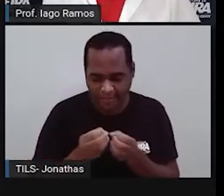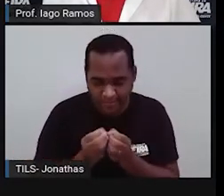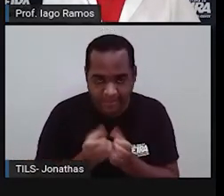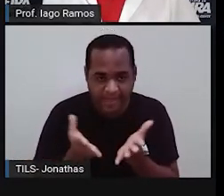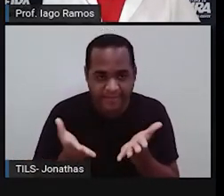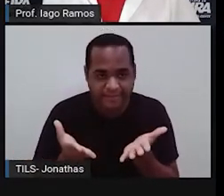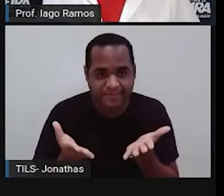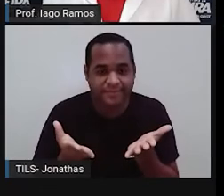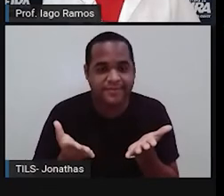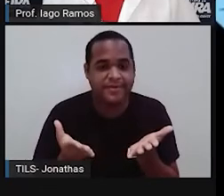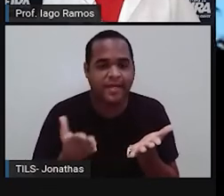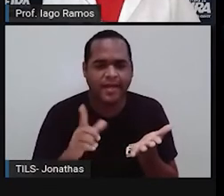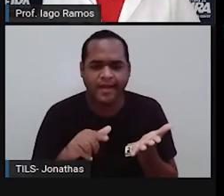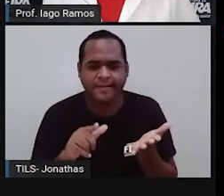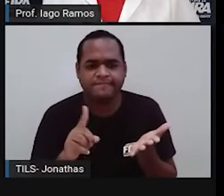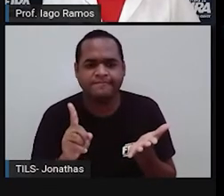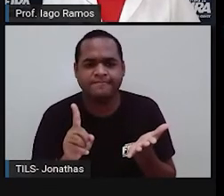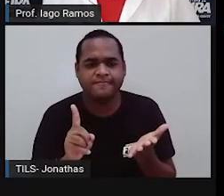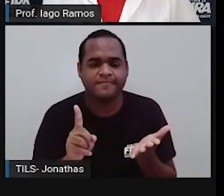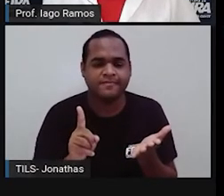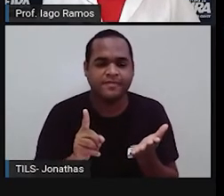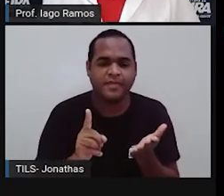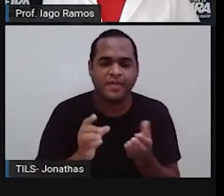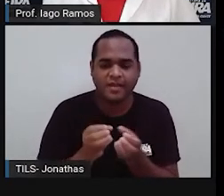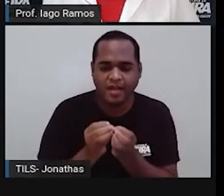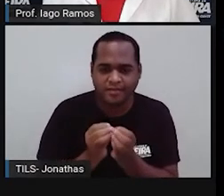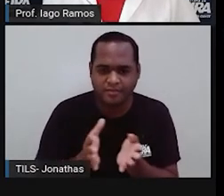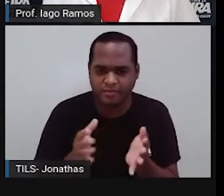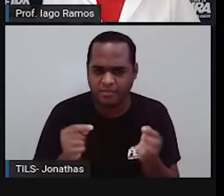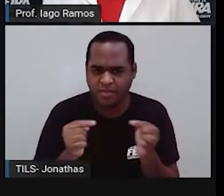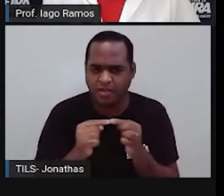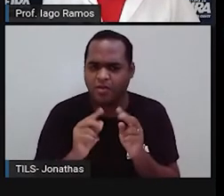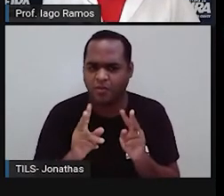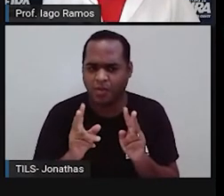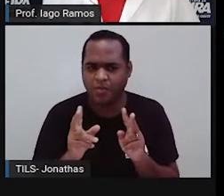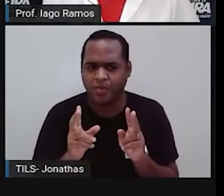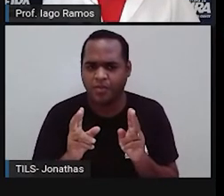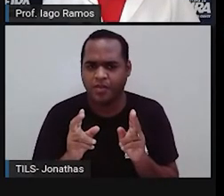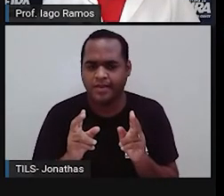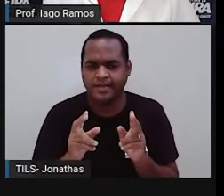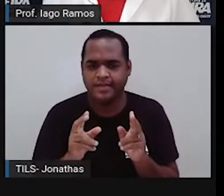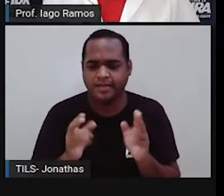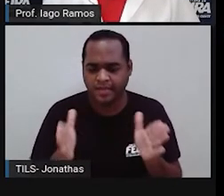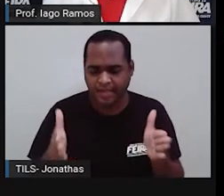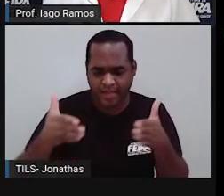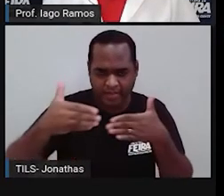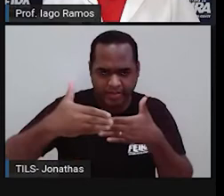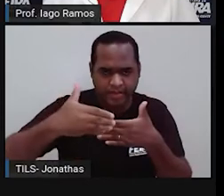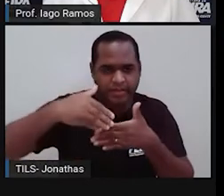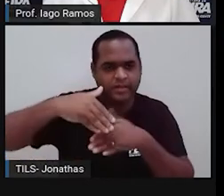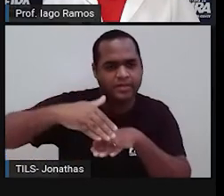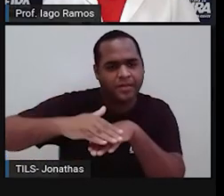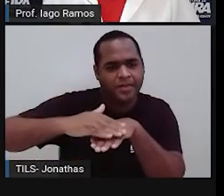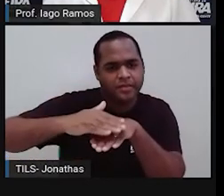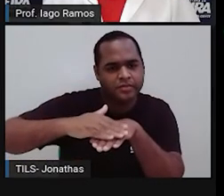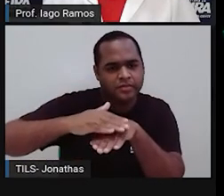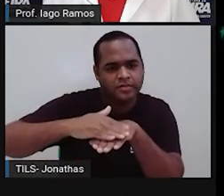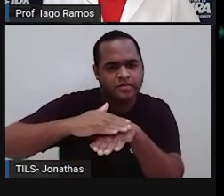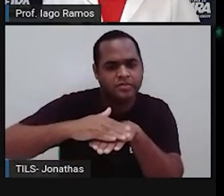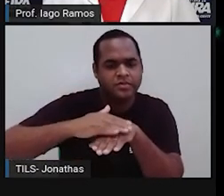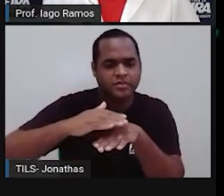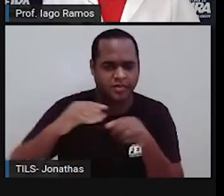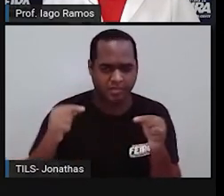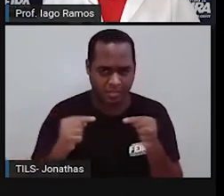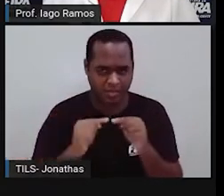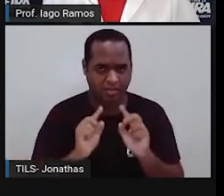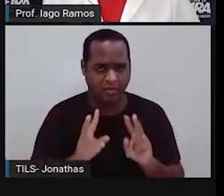É aqui? Um dado? Lembra um cilindro? Uma caixa de sapato? Lembra